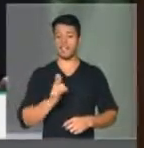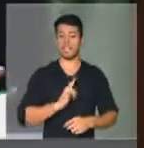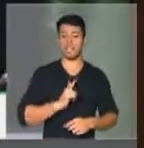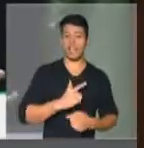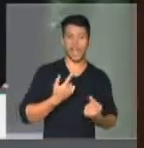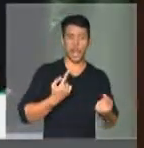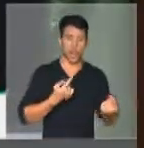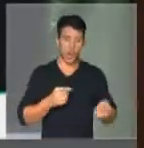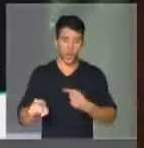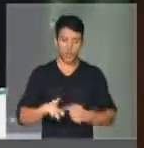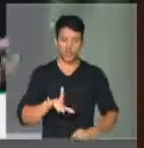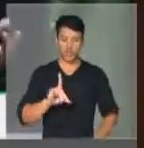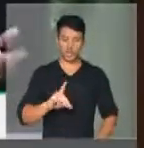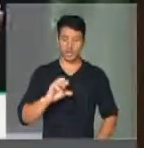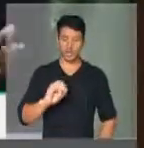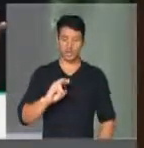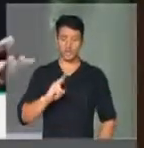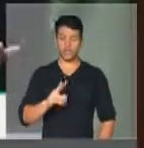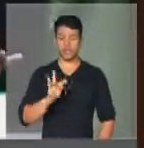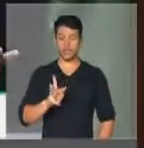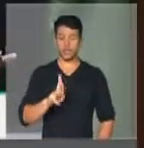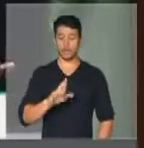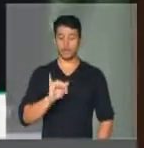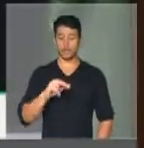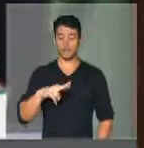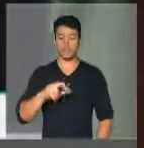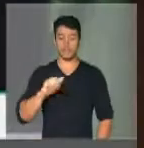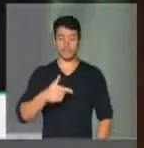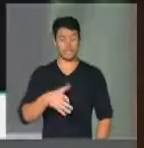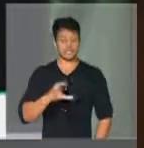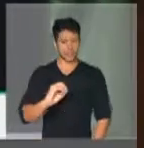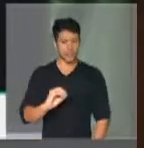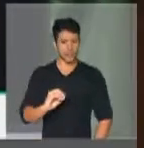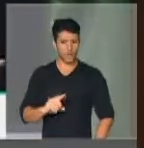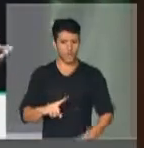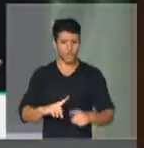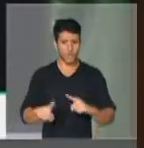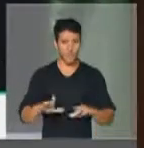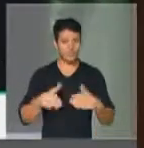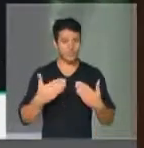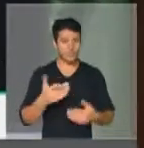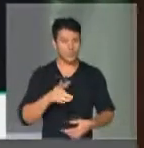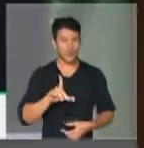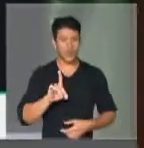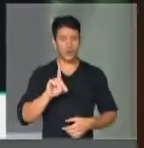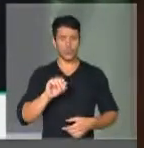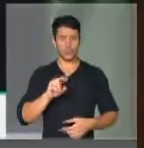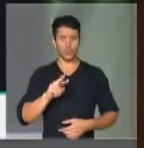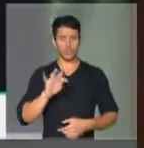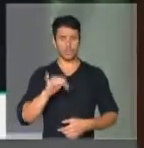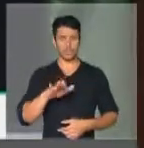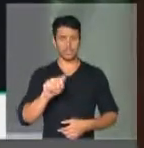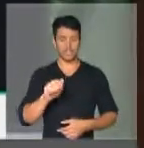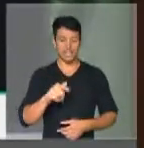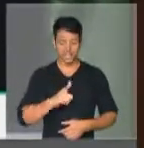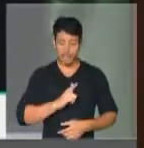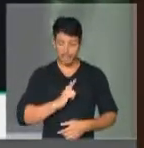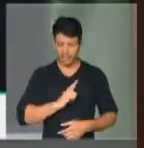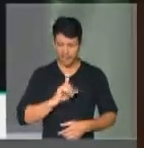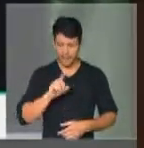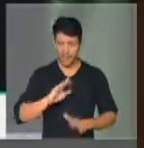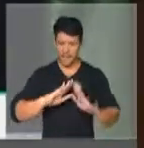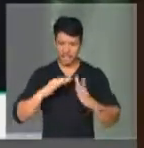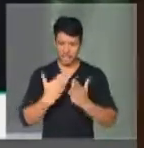doutrinação é essa, se não a que virá na escola sem partido? Aonde